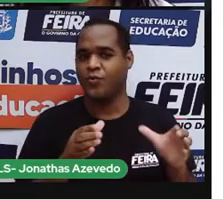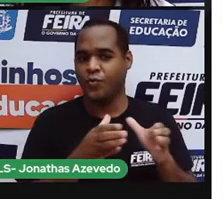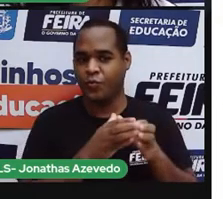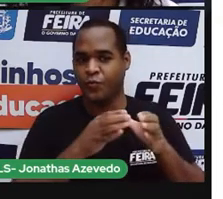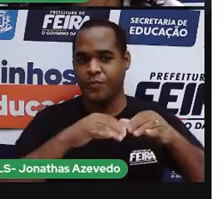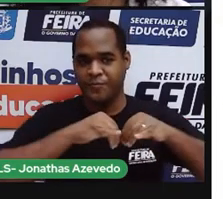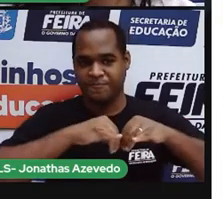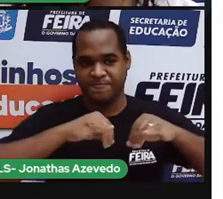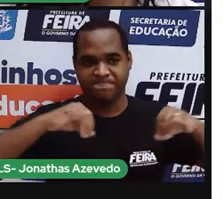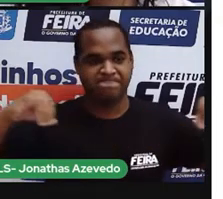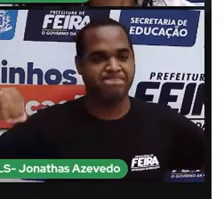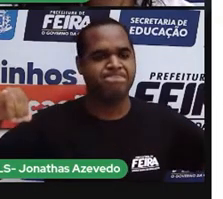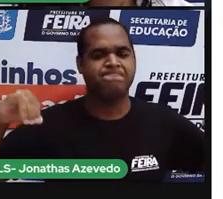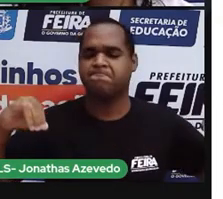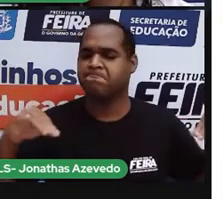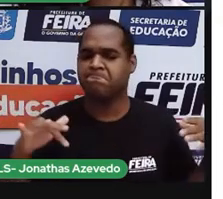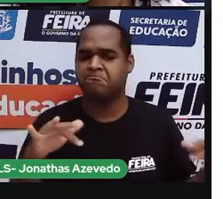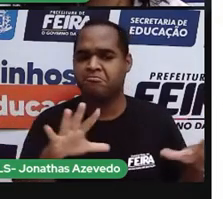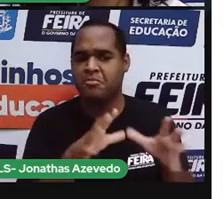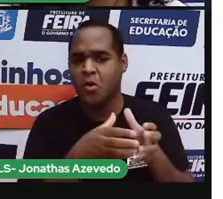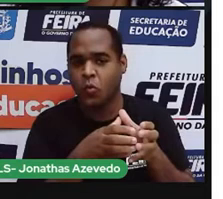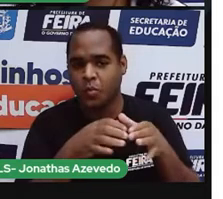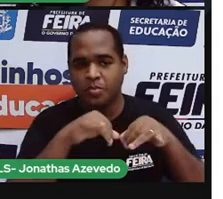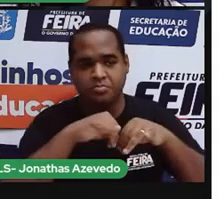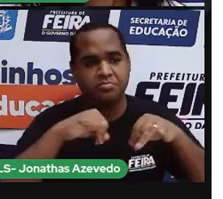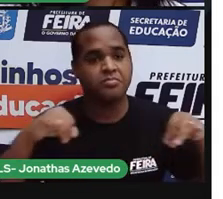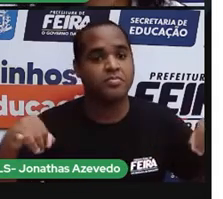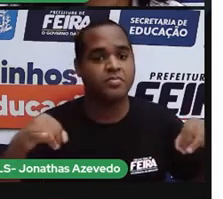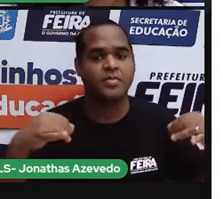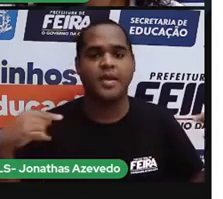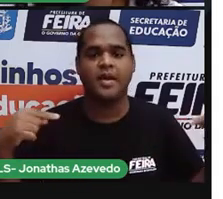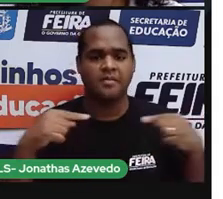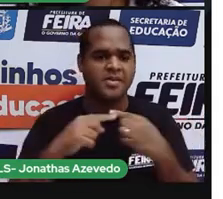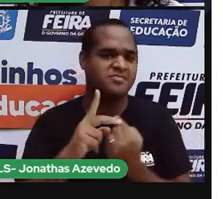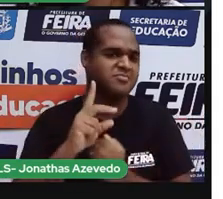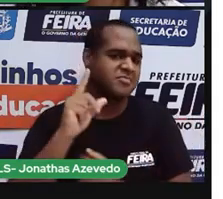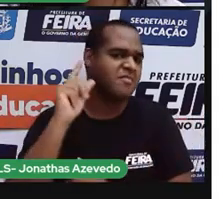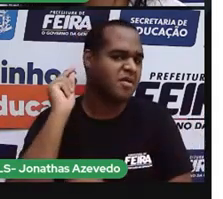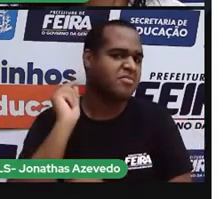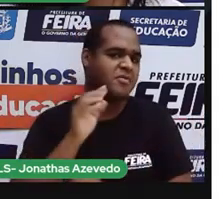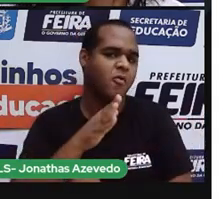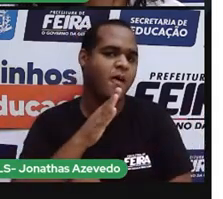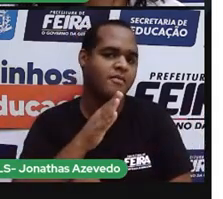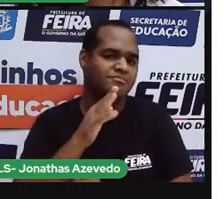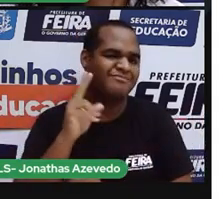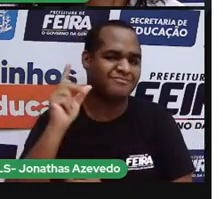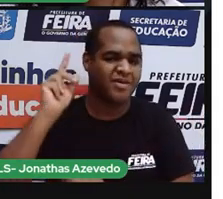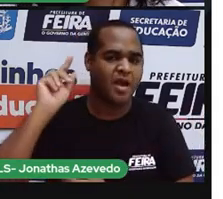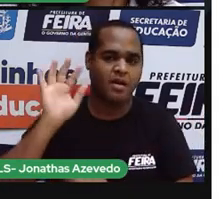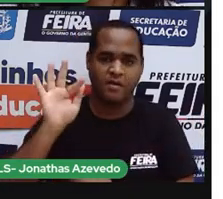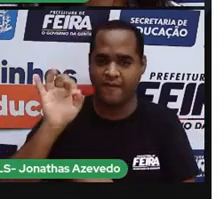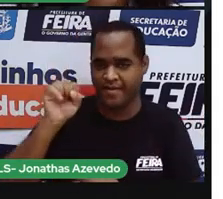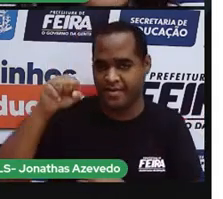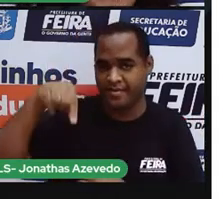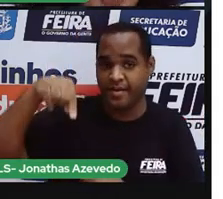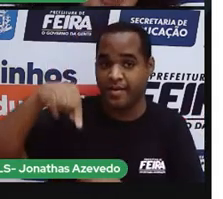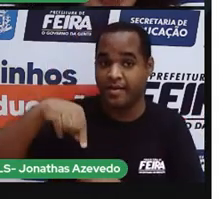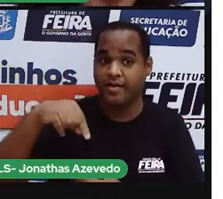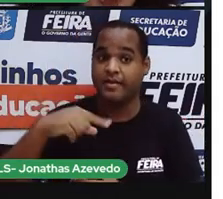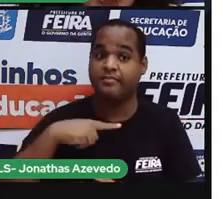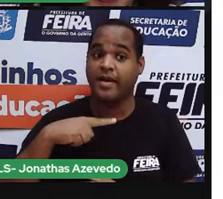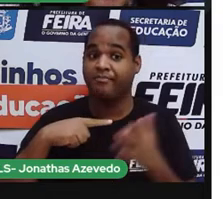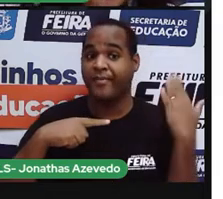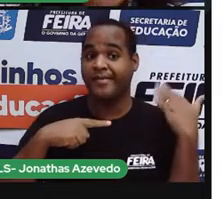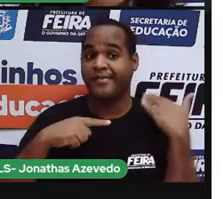é uma das mais antigas tradições de feio. Havia